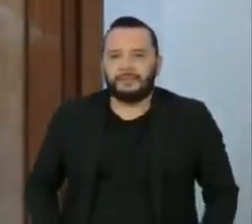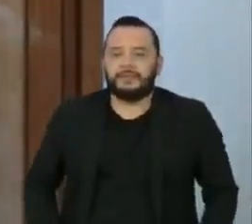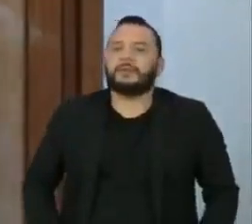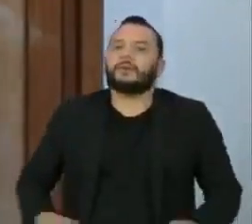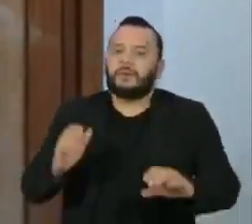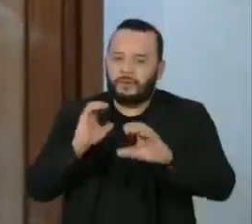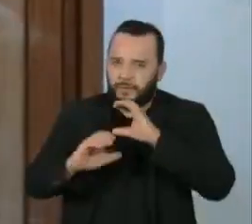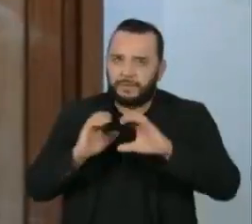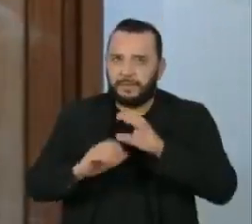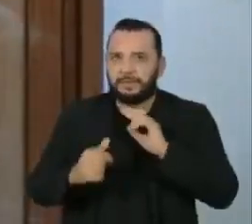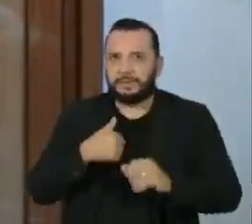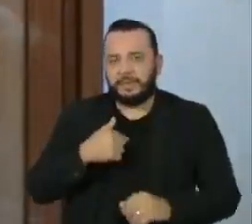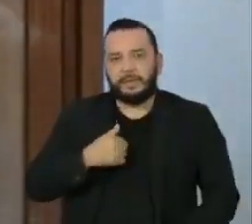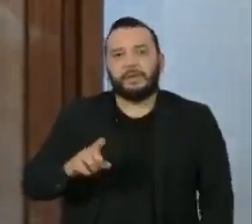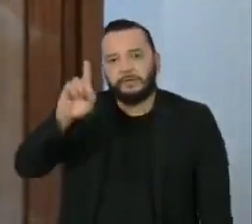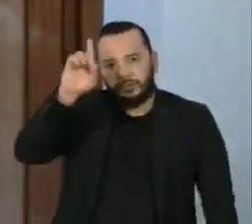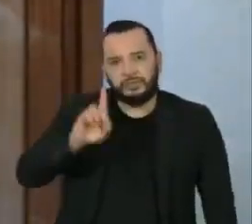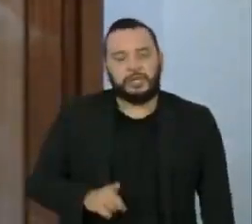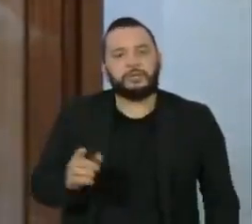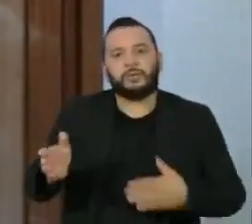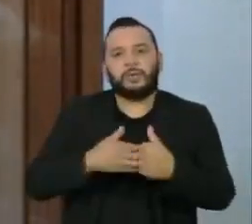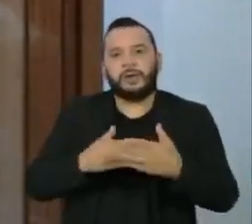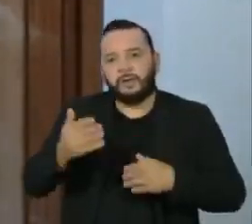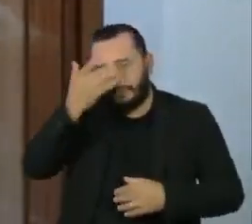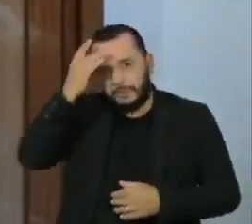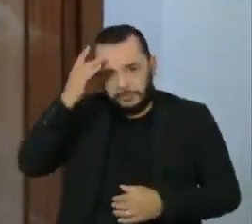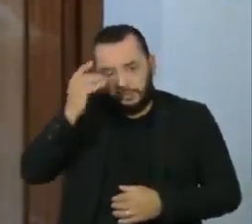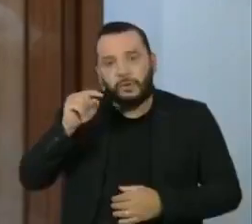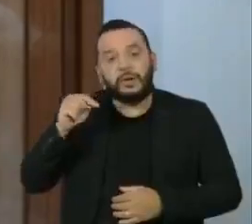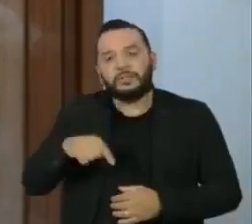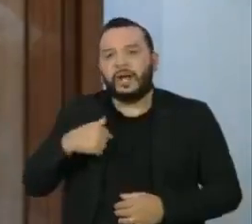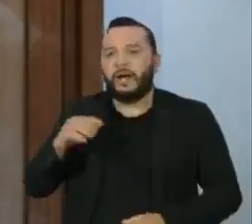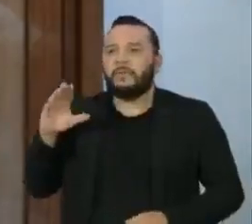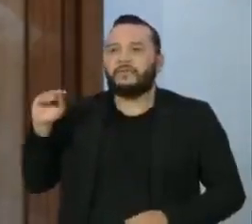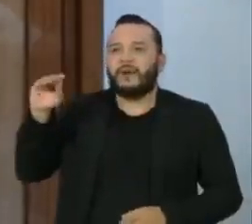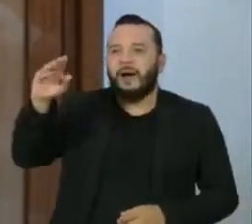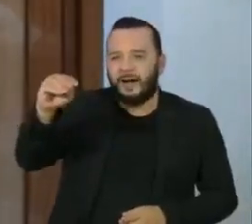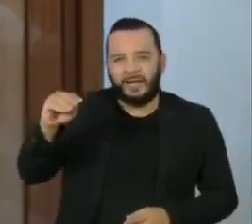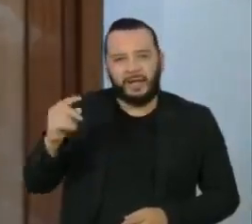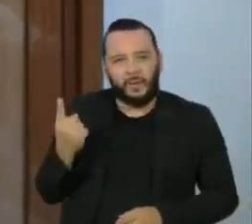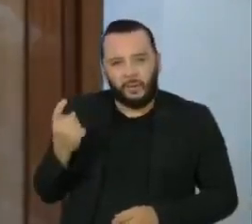é um direito de qualquer pessoa e a fala não é a única forma de fazer isso. Obrigado. Obrigado.